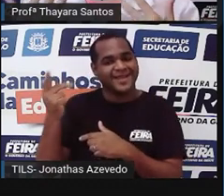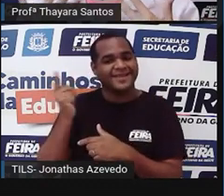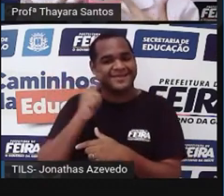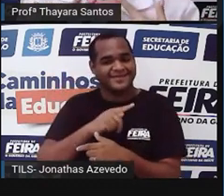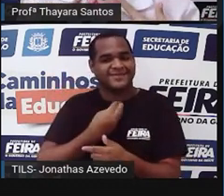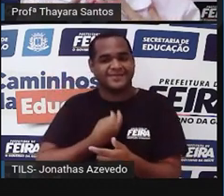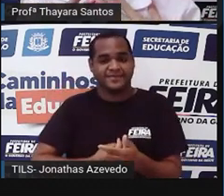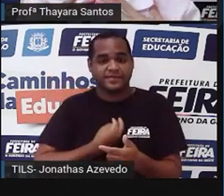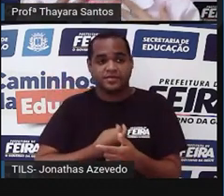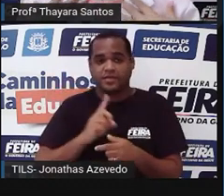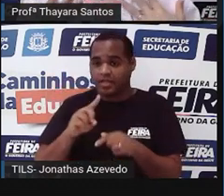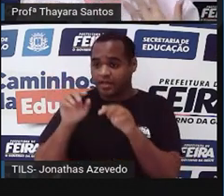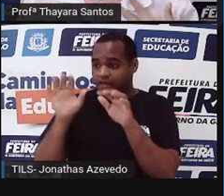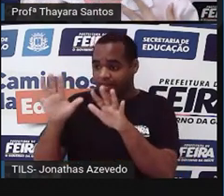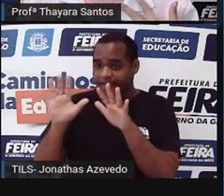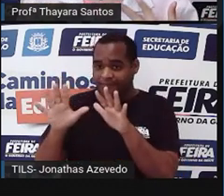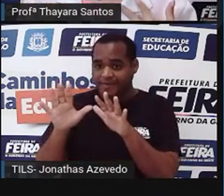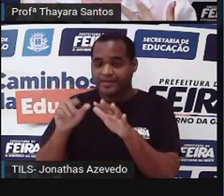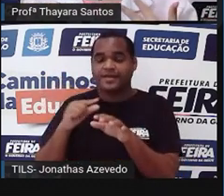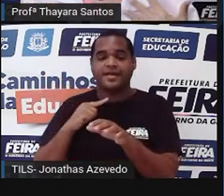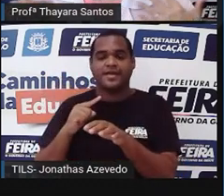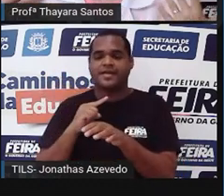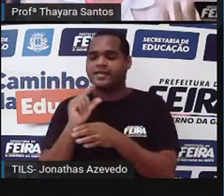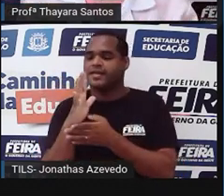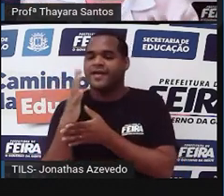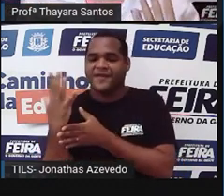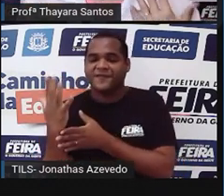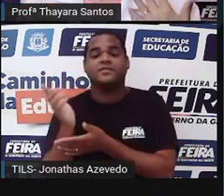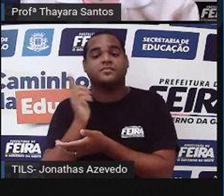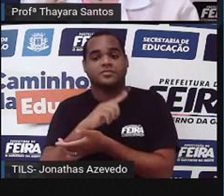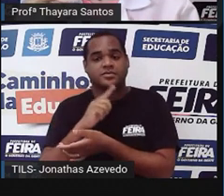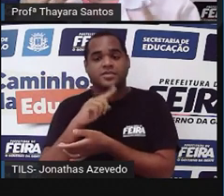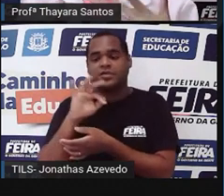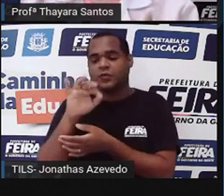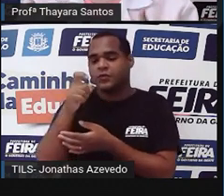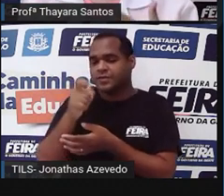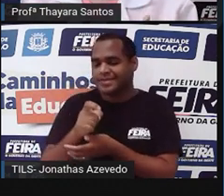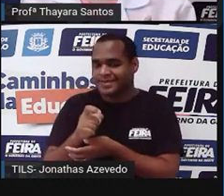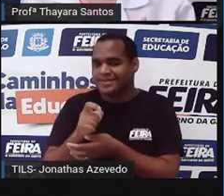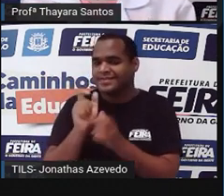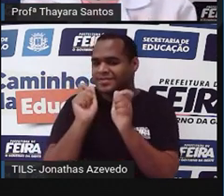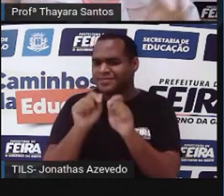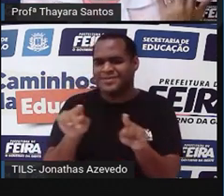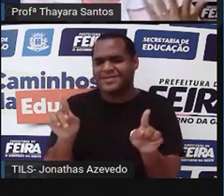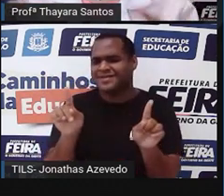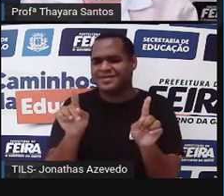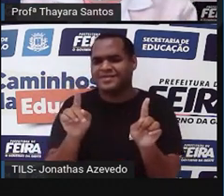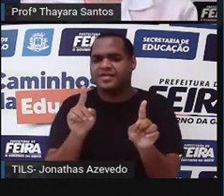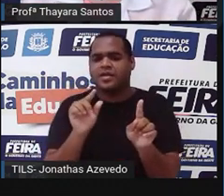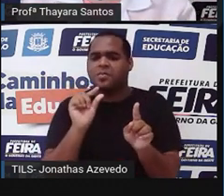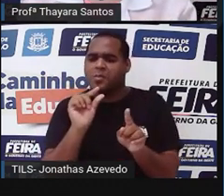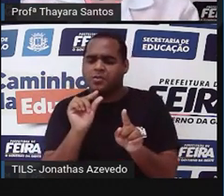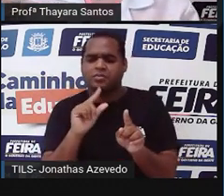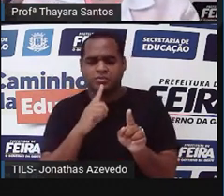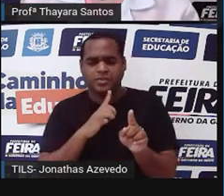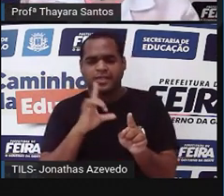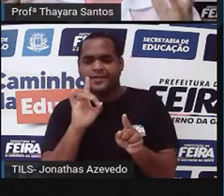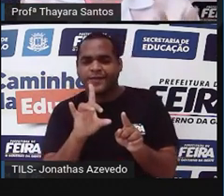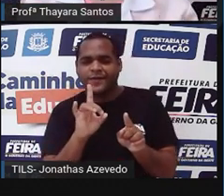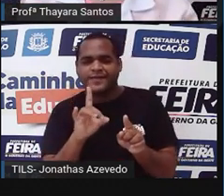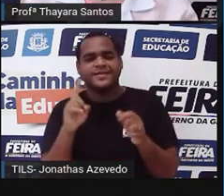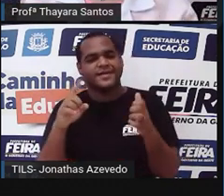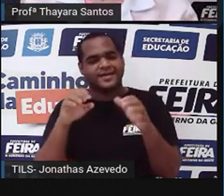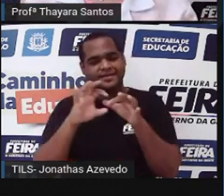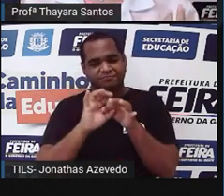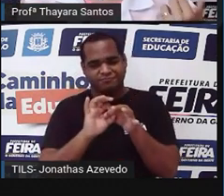A glicose, elas ficam, né? Que é para elas se manterem nutridas. E o oxigênio, como elas não precisam muito, né? Teoricamente, elas